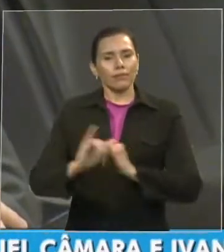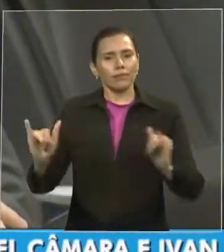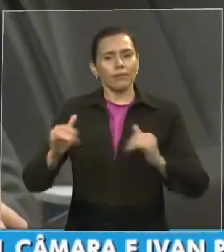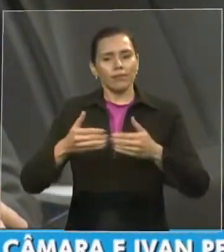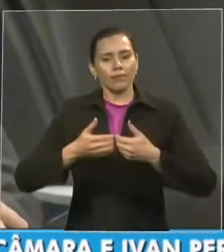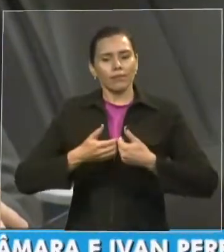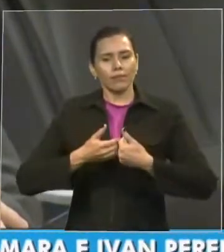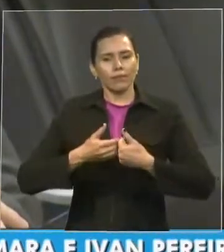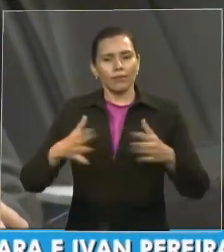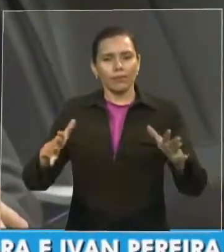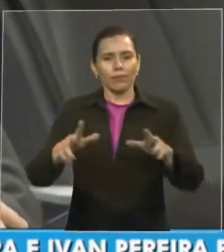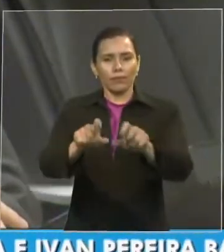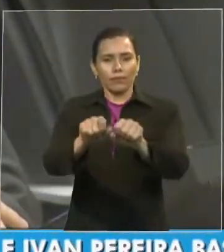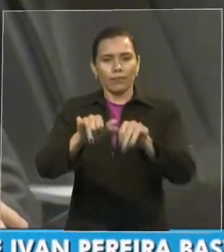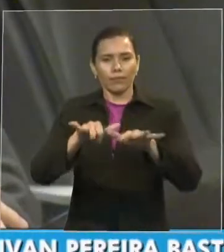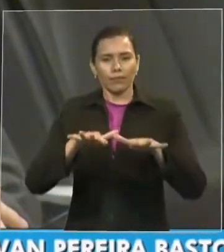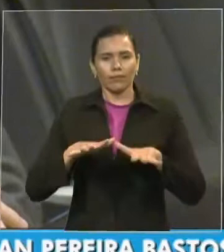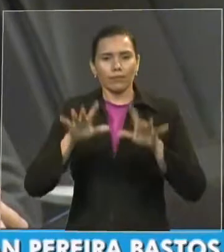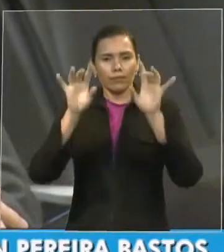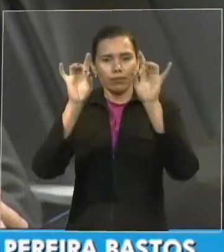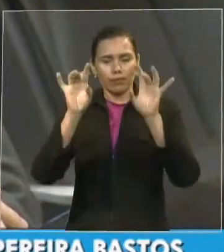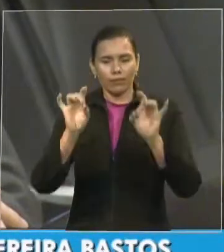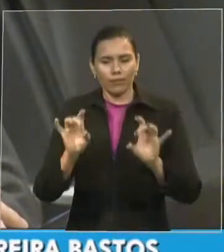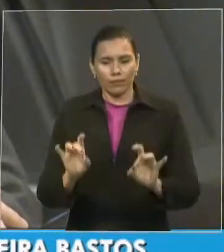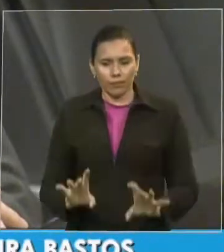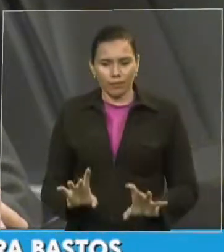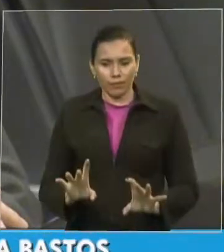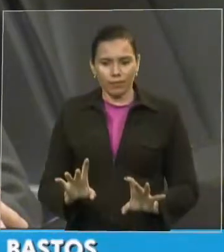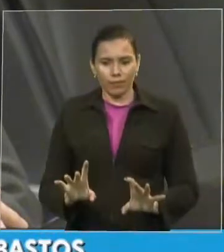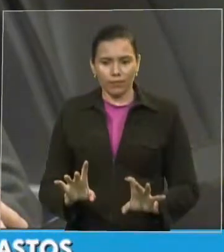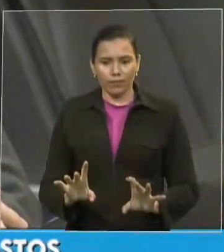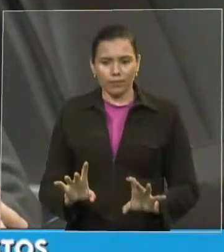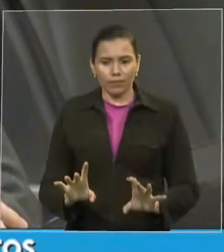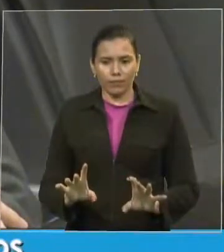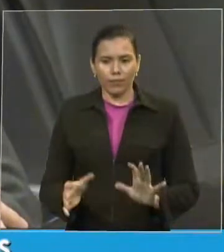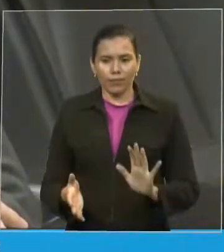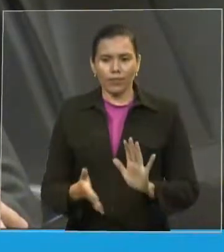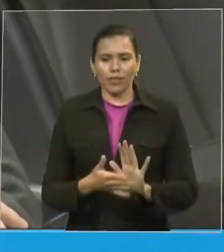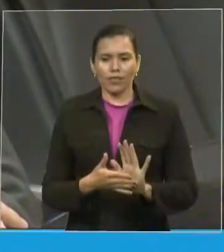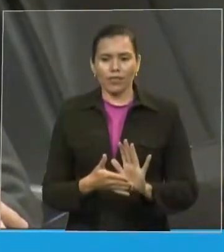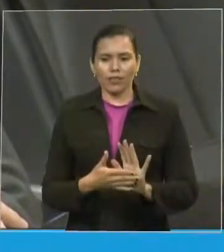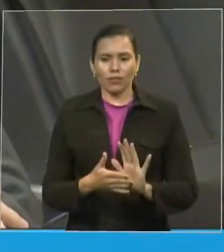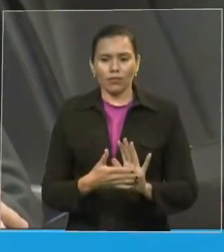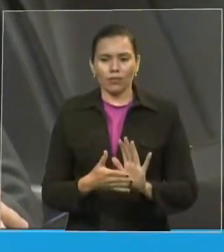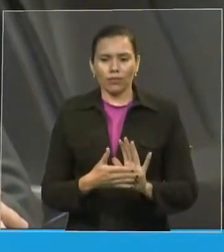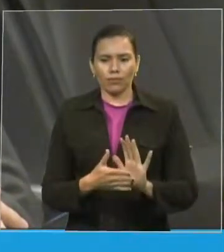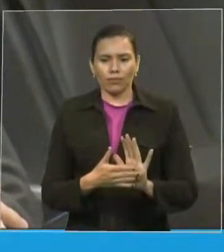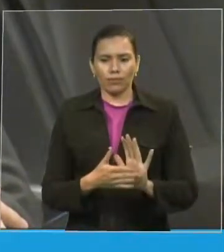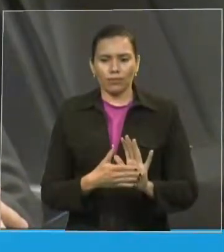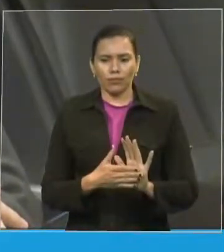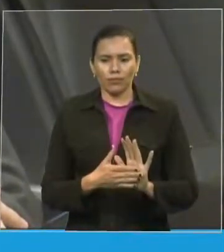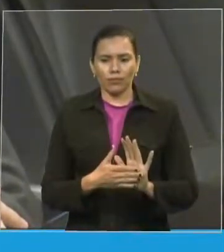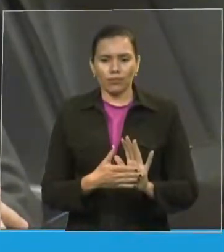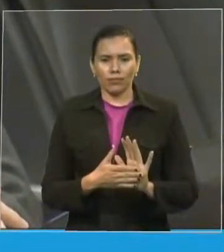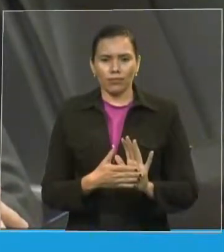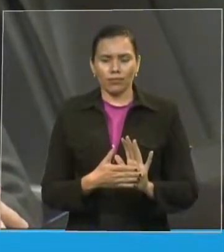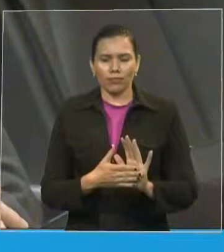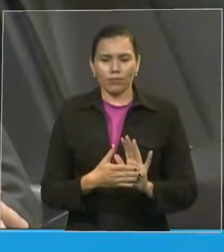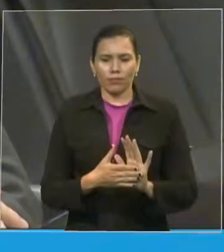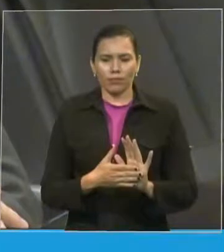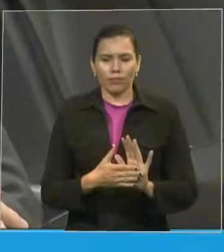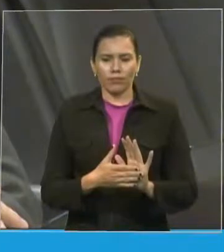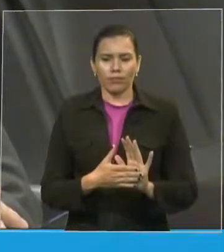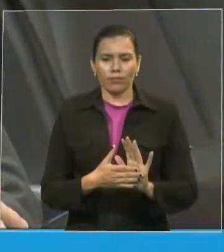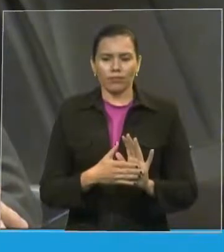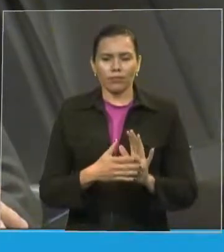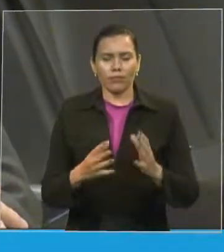a sessão solene convocada pela deputada Francisca Primo para